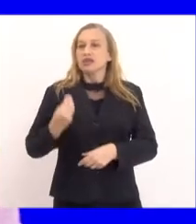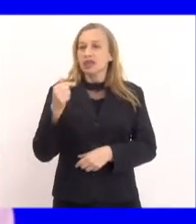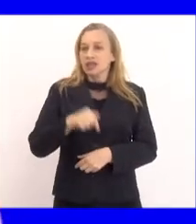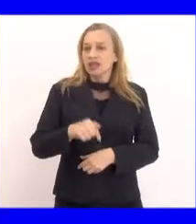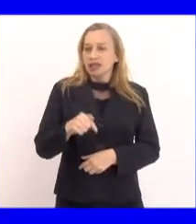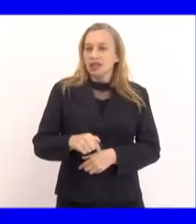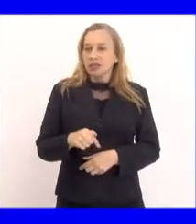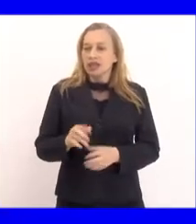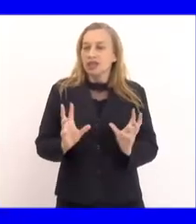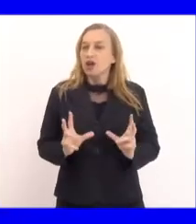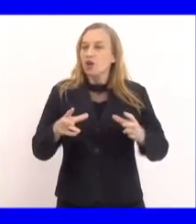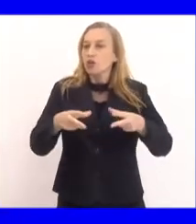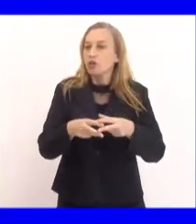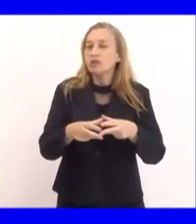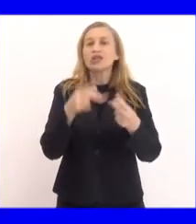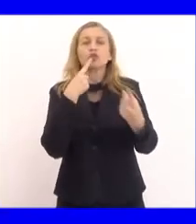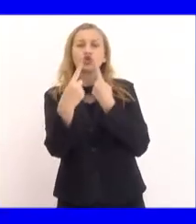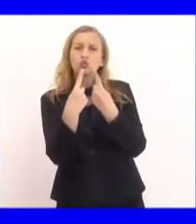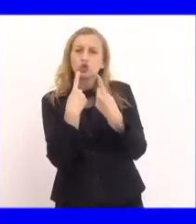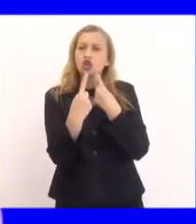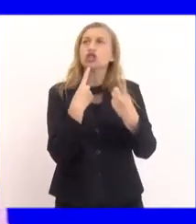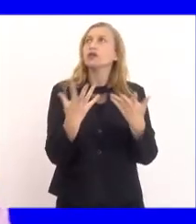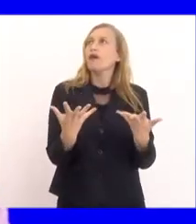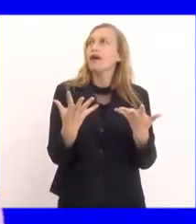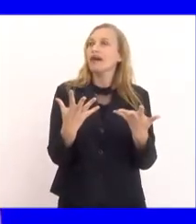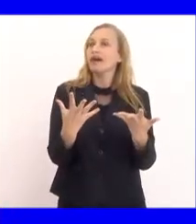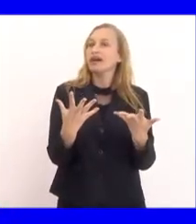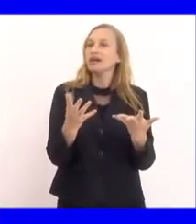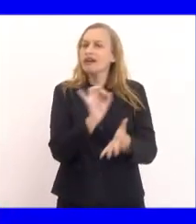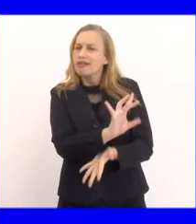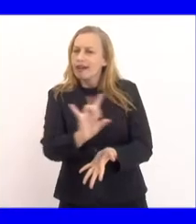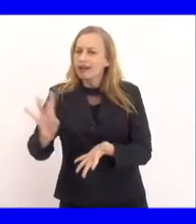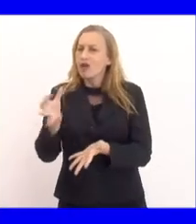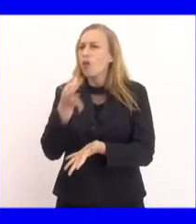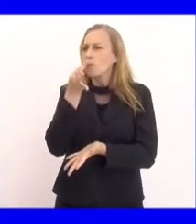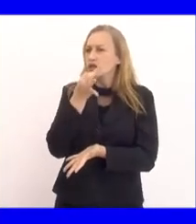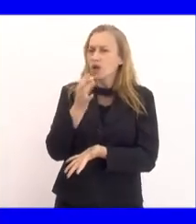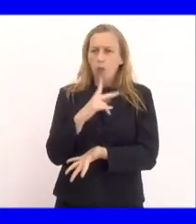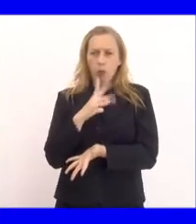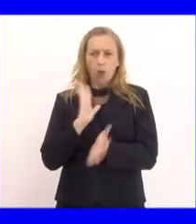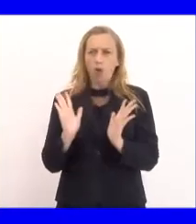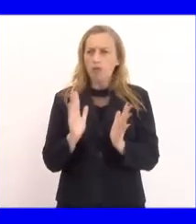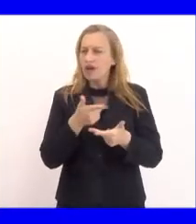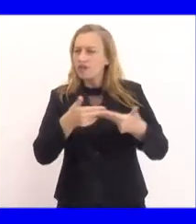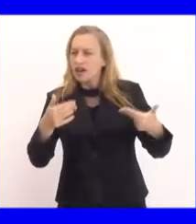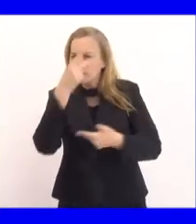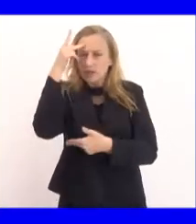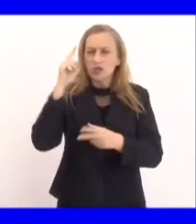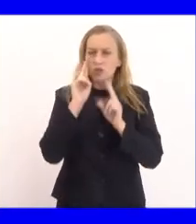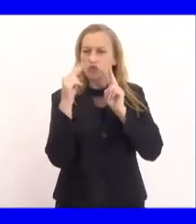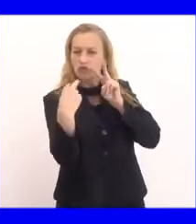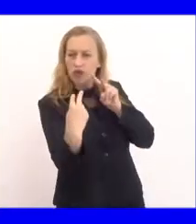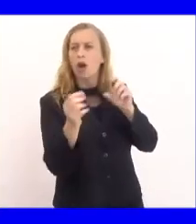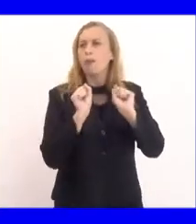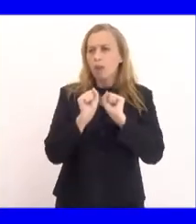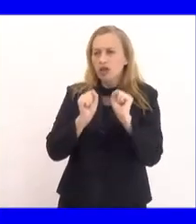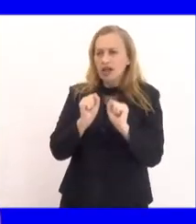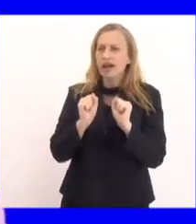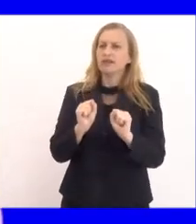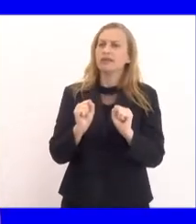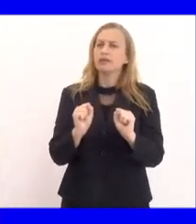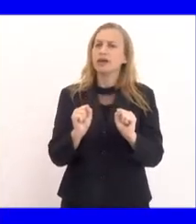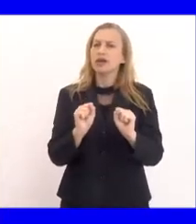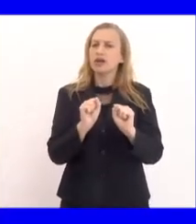aqui na comissão discutindo, cada um colocando a sua opinião, muita gente também assistindo, poderá também